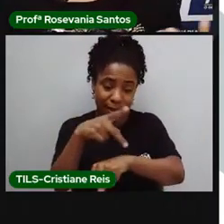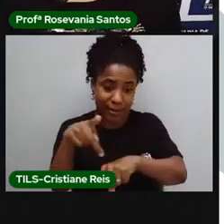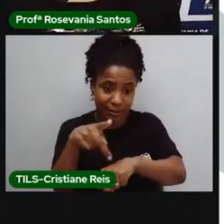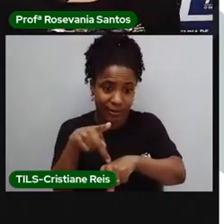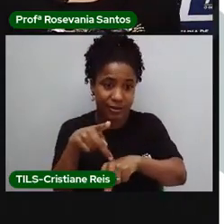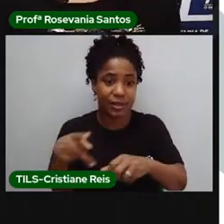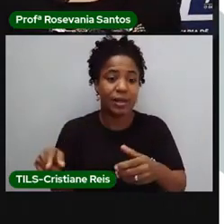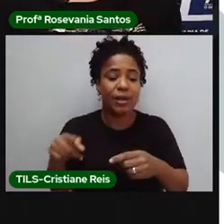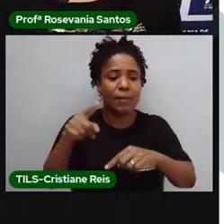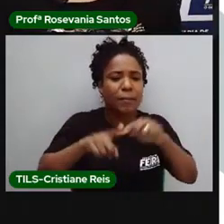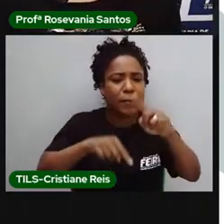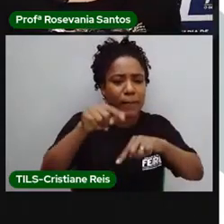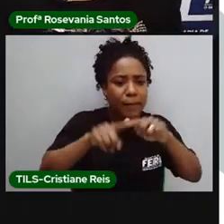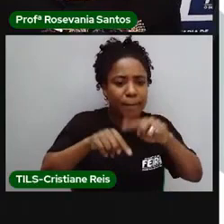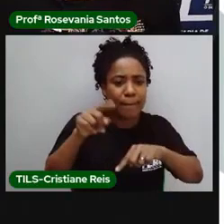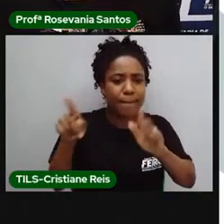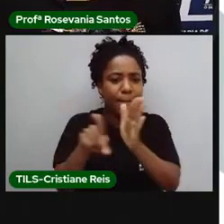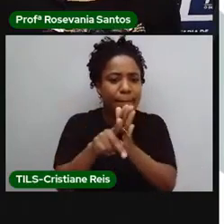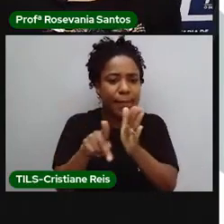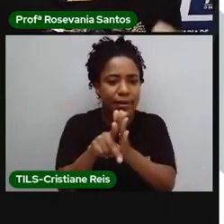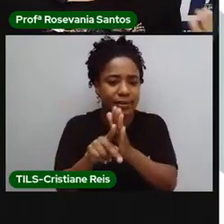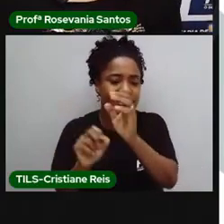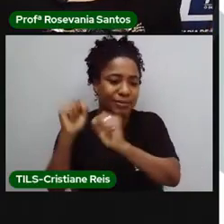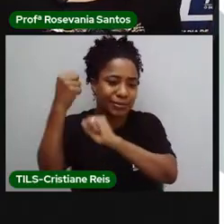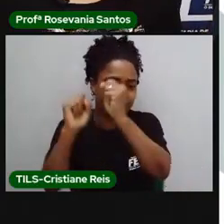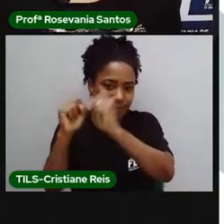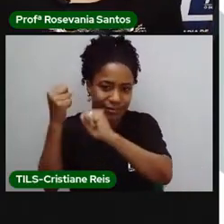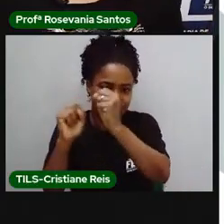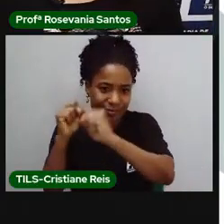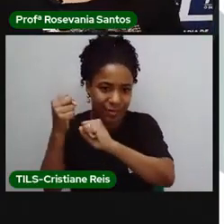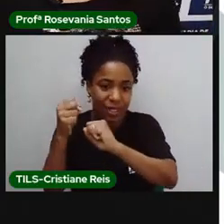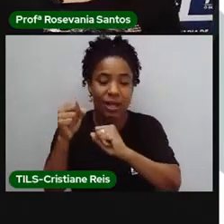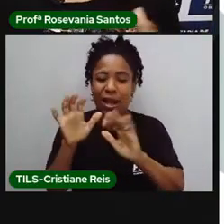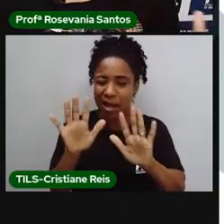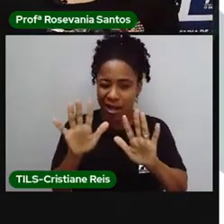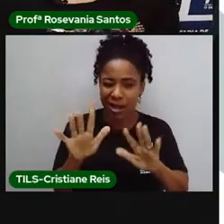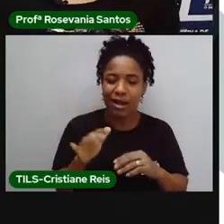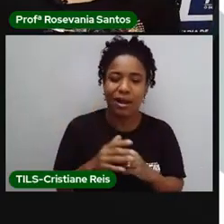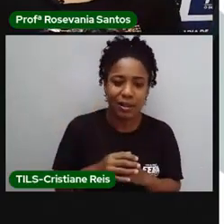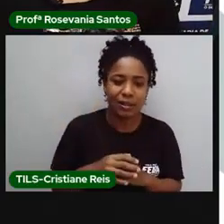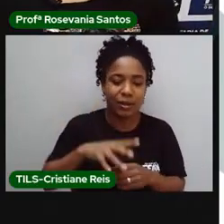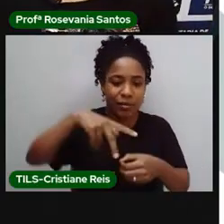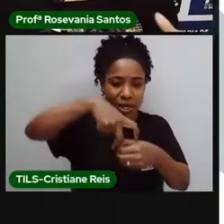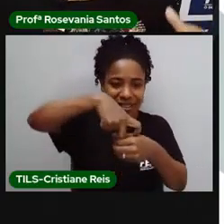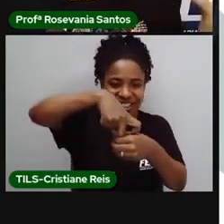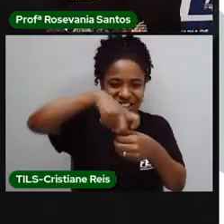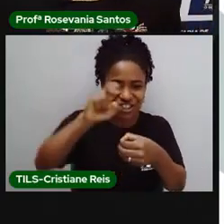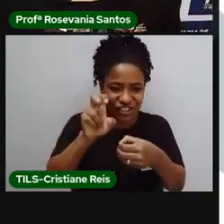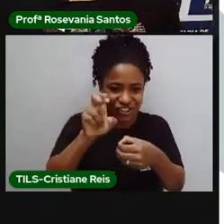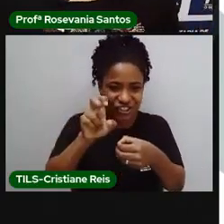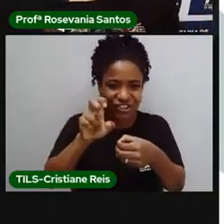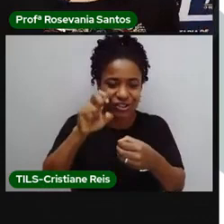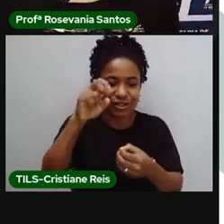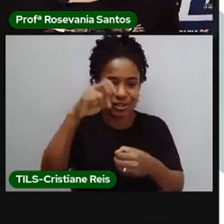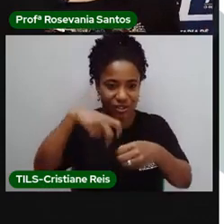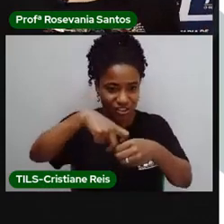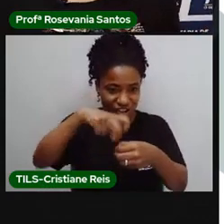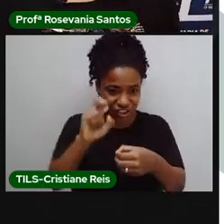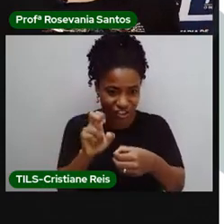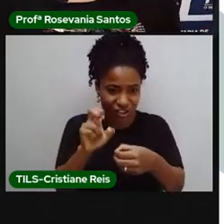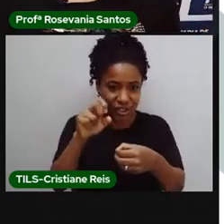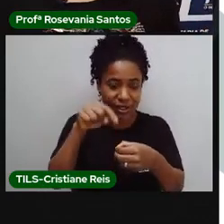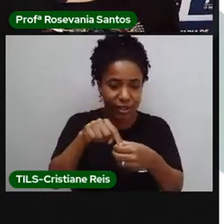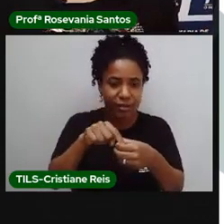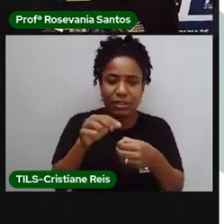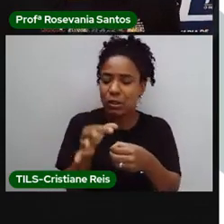às vezes, produz, por exemplo, somente a tampinha da garrafa de algum tipo de refrigerante, ou somente invada um determinado tipo